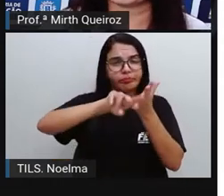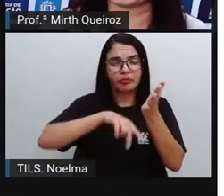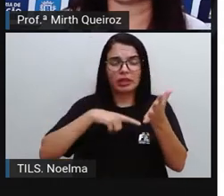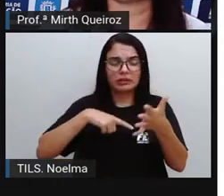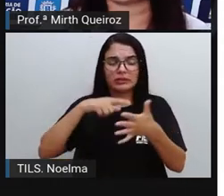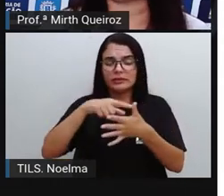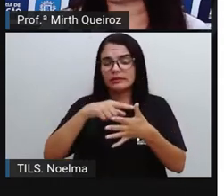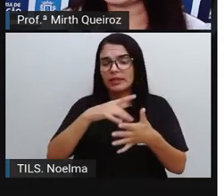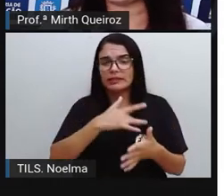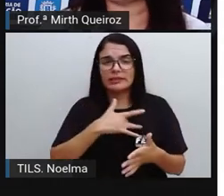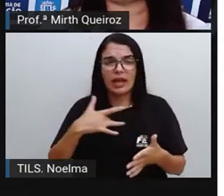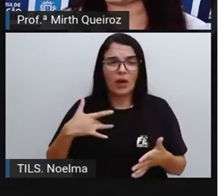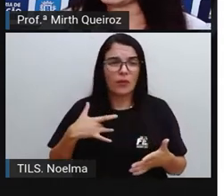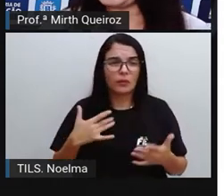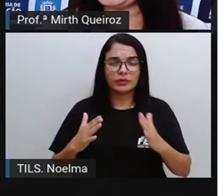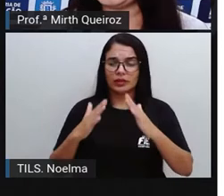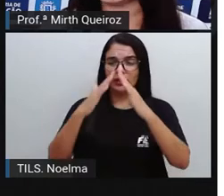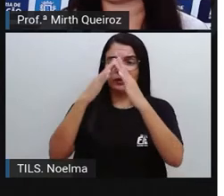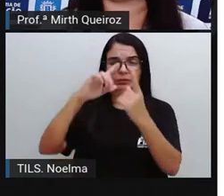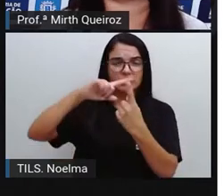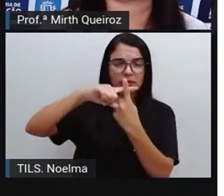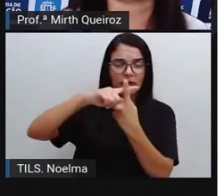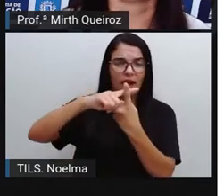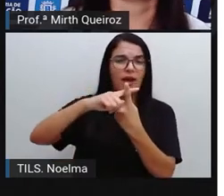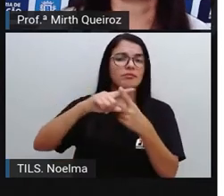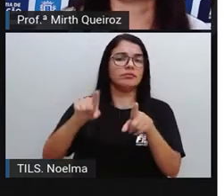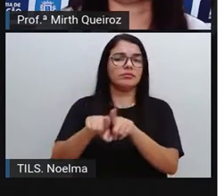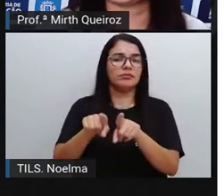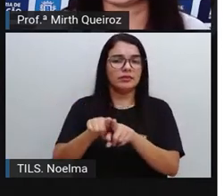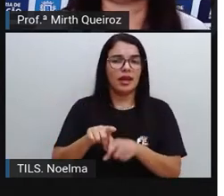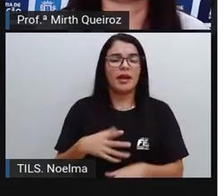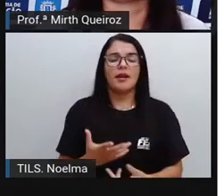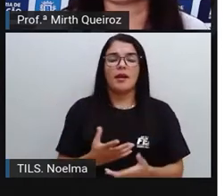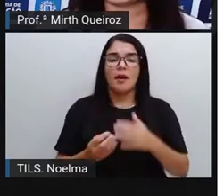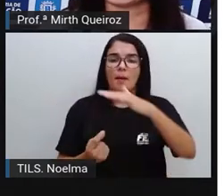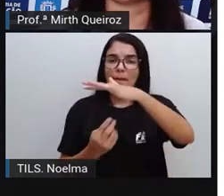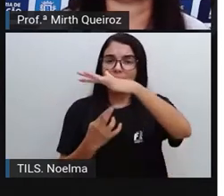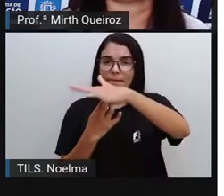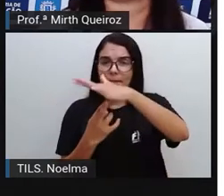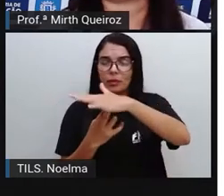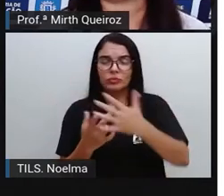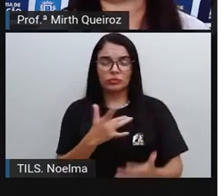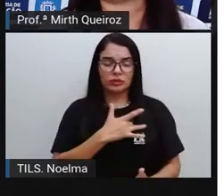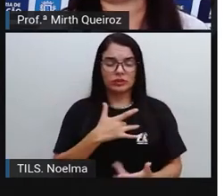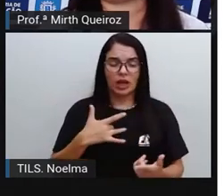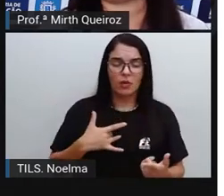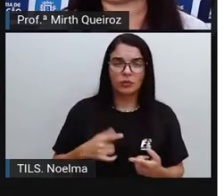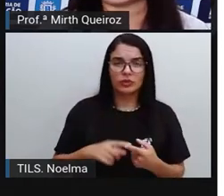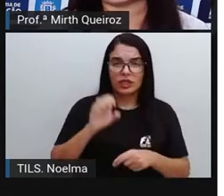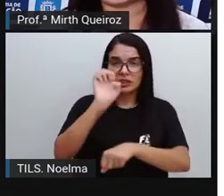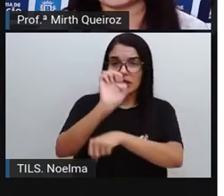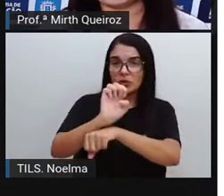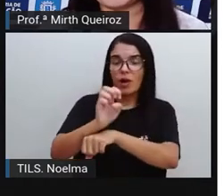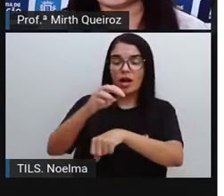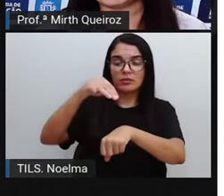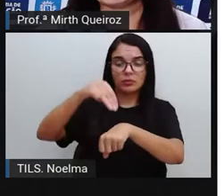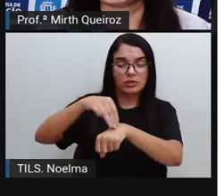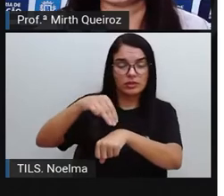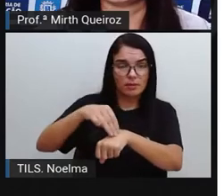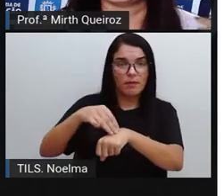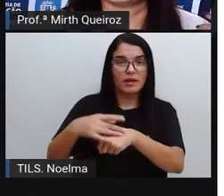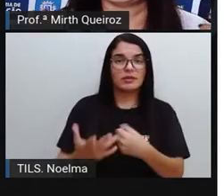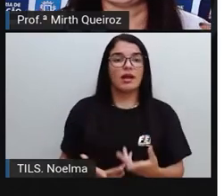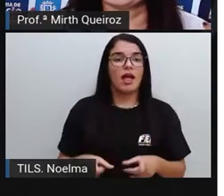hospitais, os postos de saúde As clínicas que são aí municipais, estaduais, né? Também nós temos alguns hospitais que estaduais